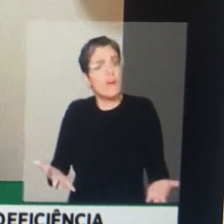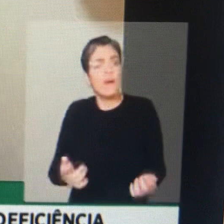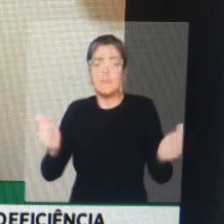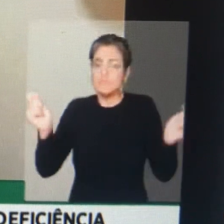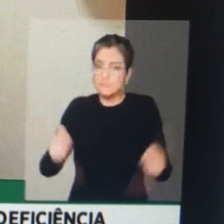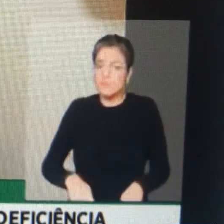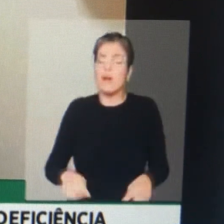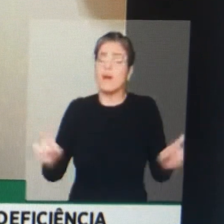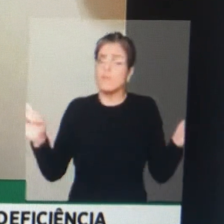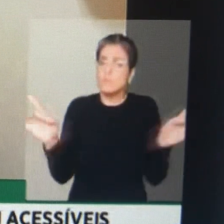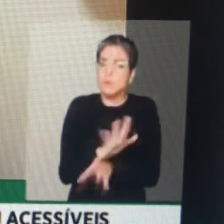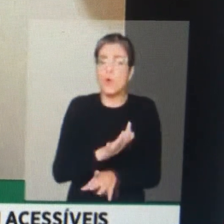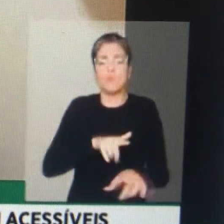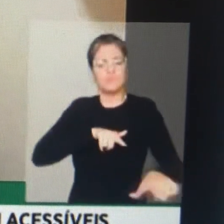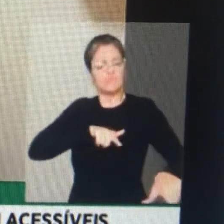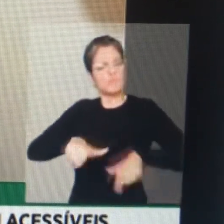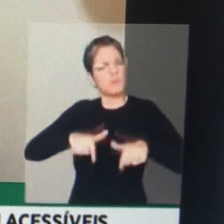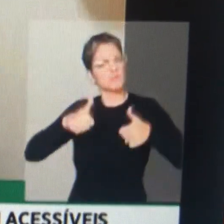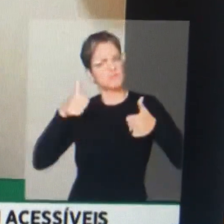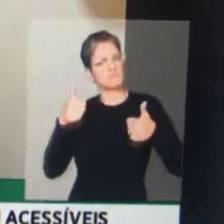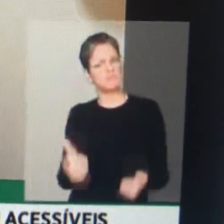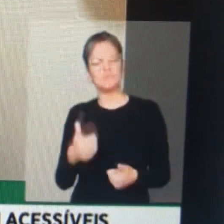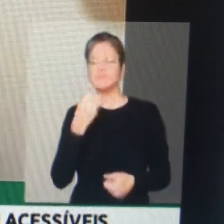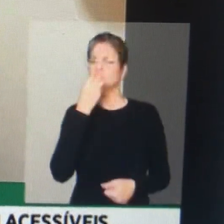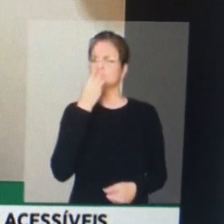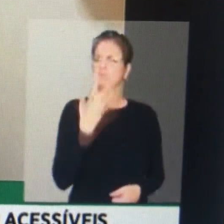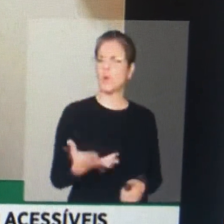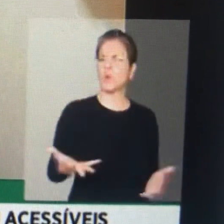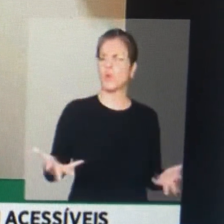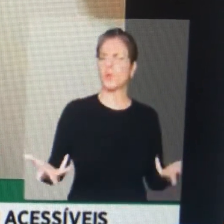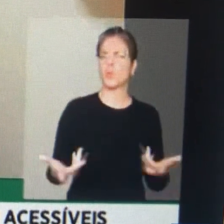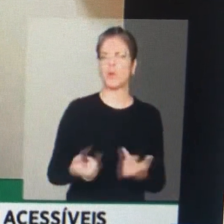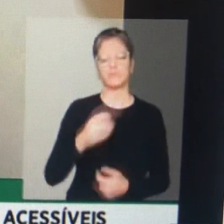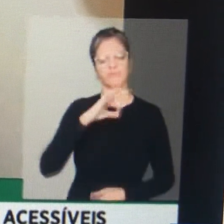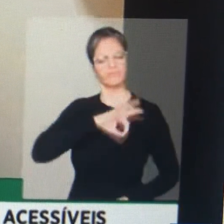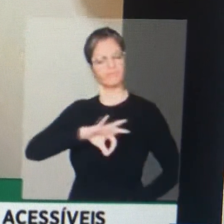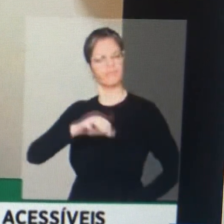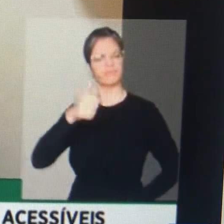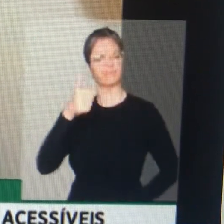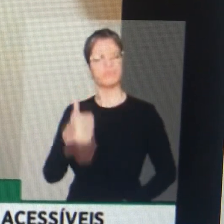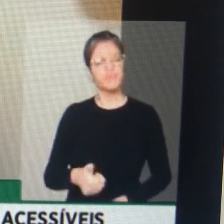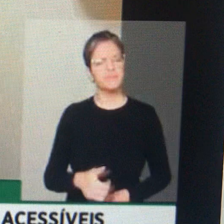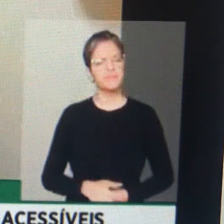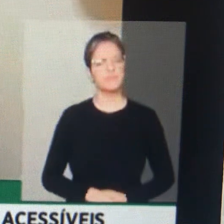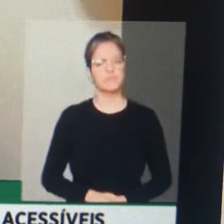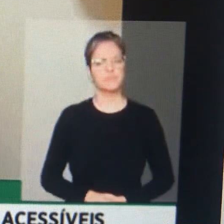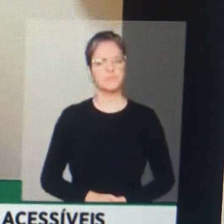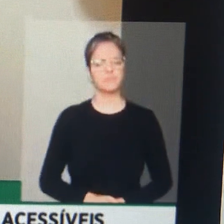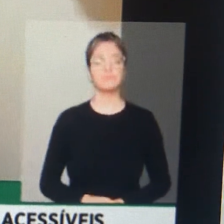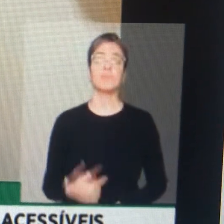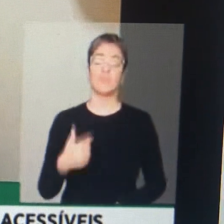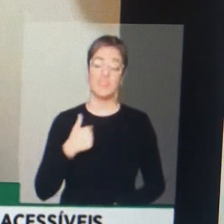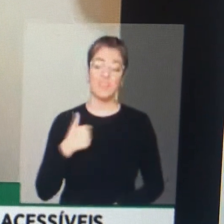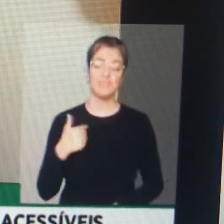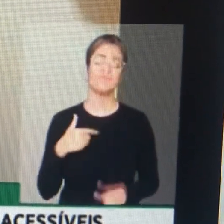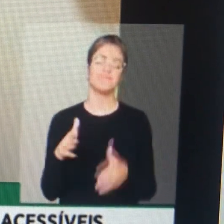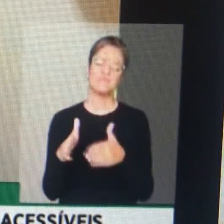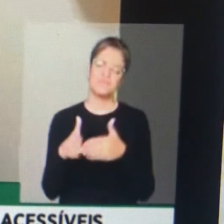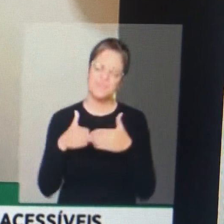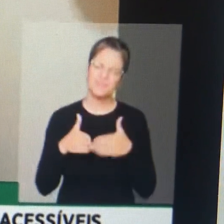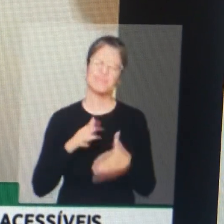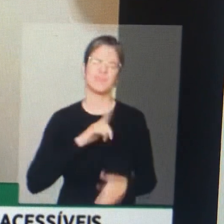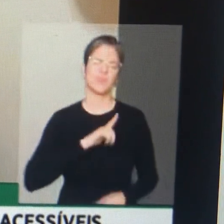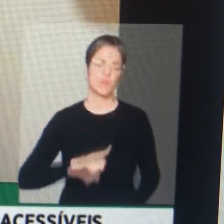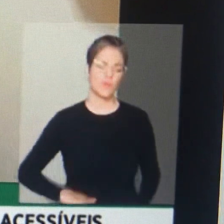também os empregos mais qualificados, mas também os melhores salários. Estou aqui, estou recorrendo ao governador Romeu